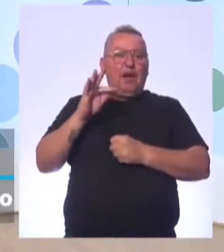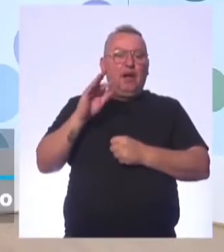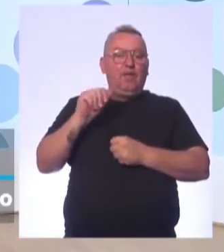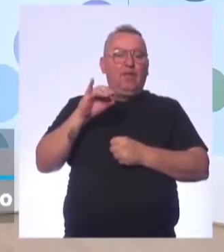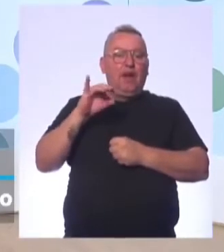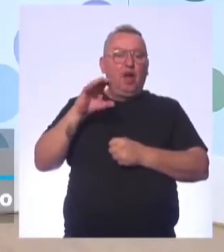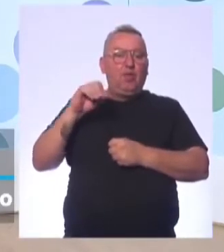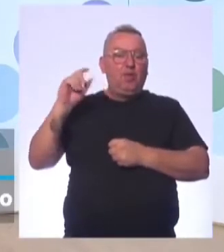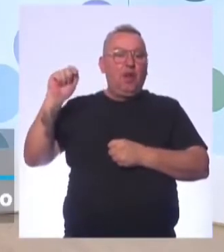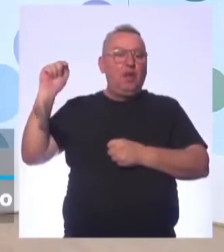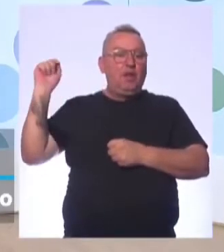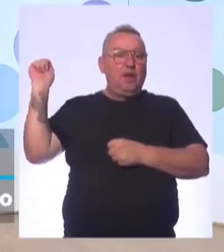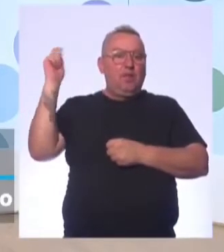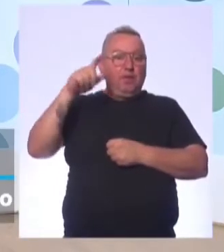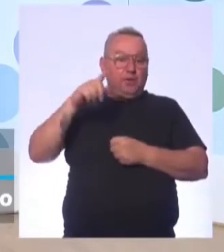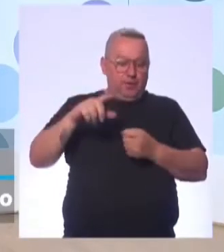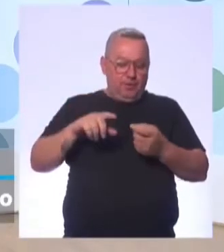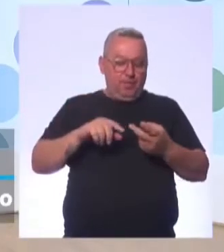lançamento.